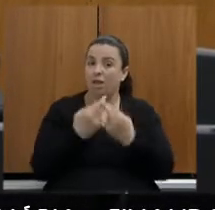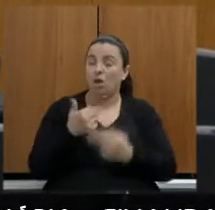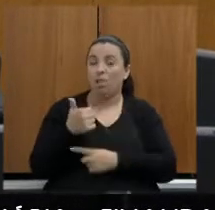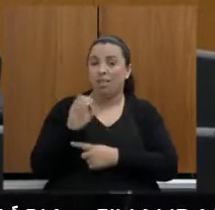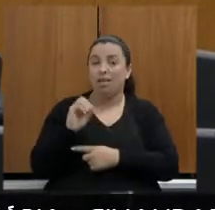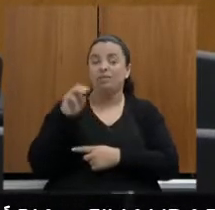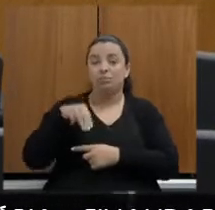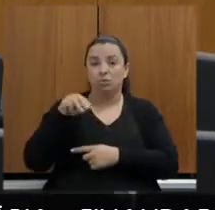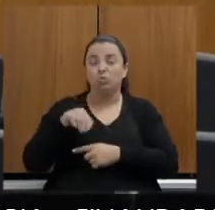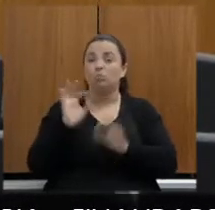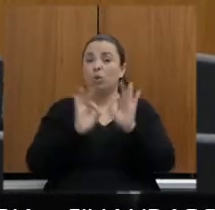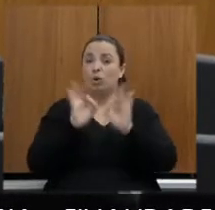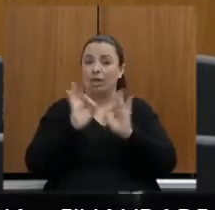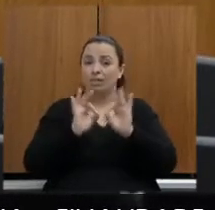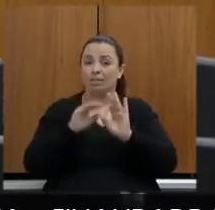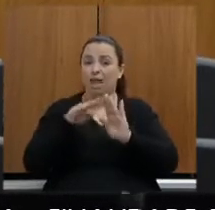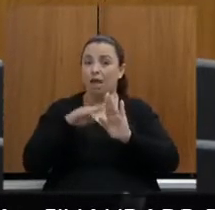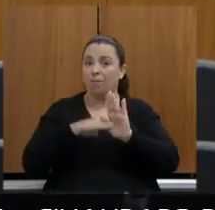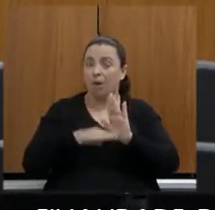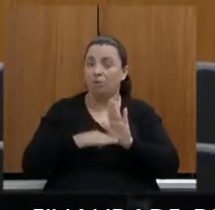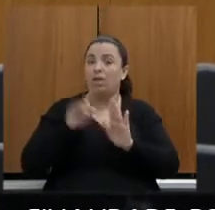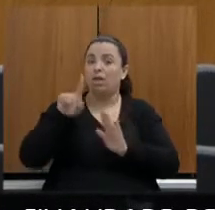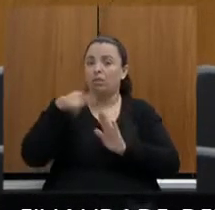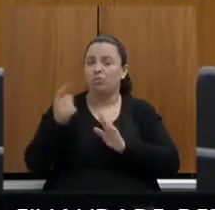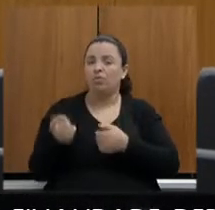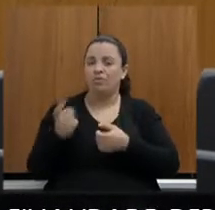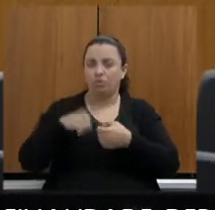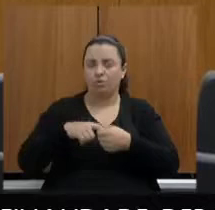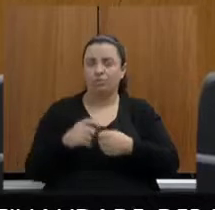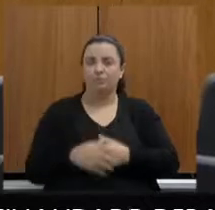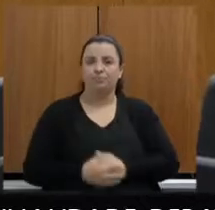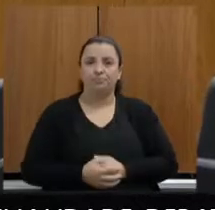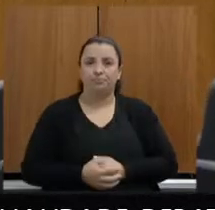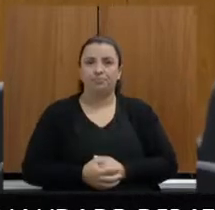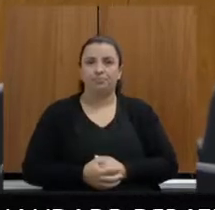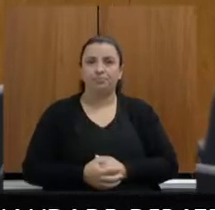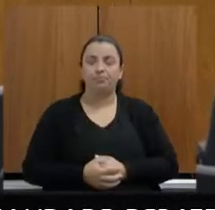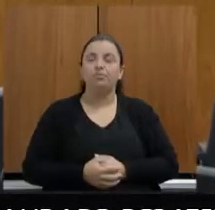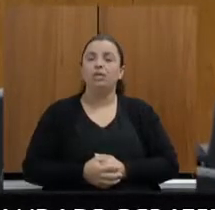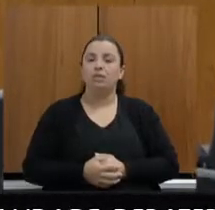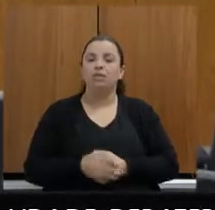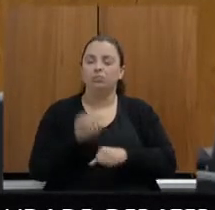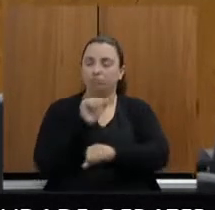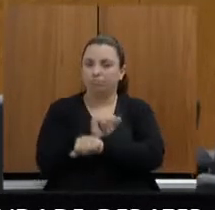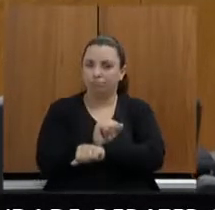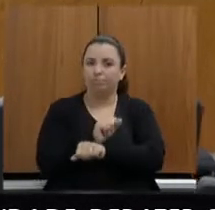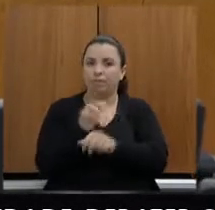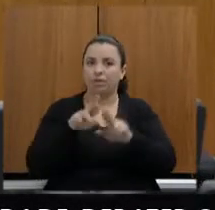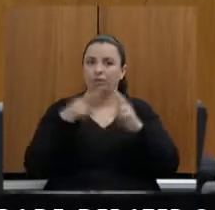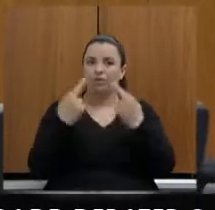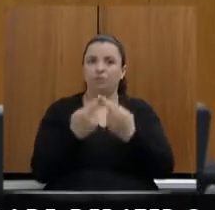a pauta e voltamos, então, dentro de instantes. Estão suspensos nossos trabalhos.